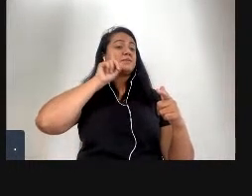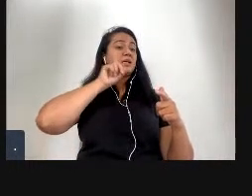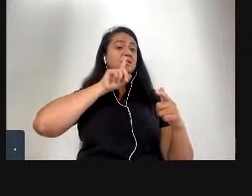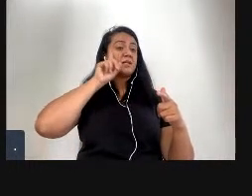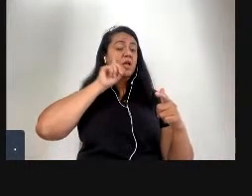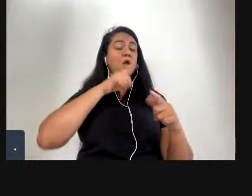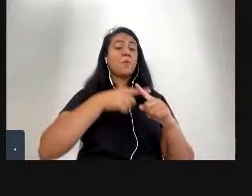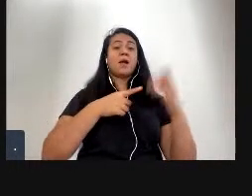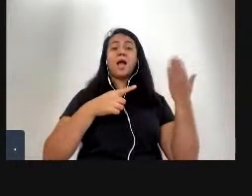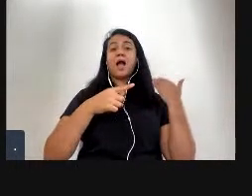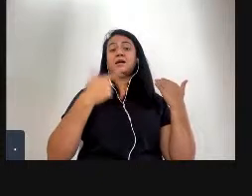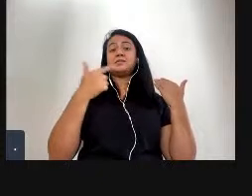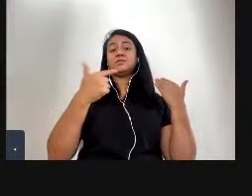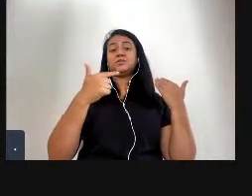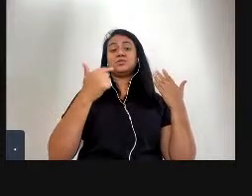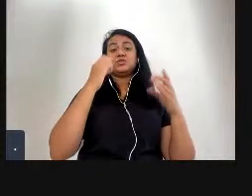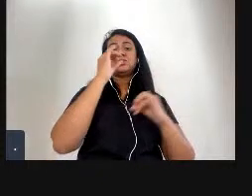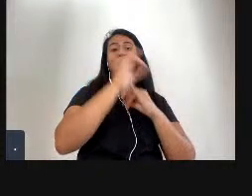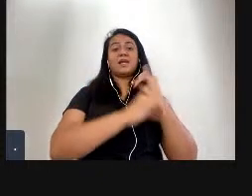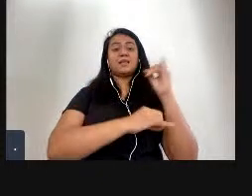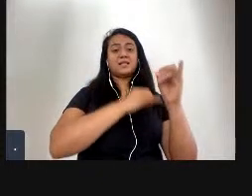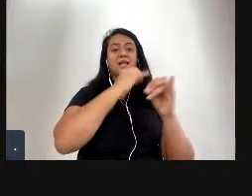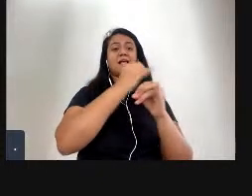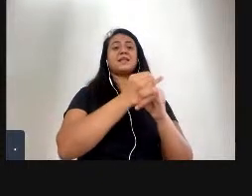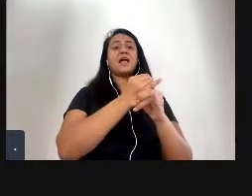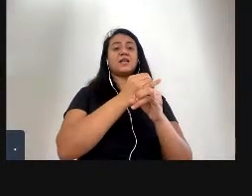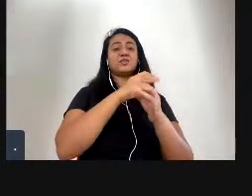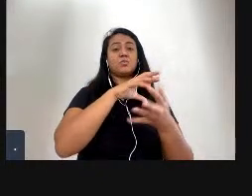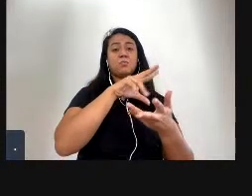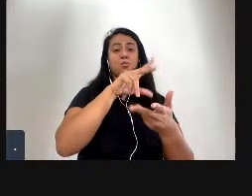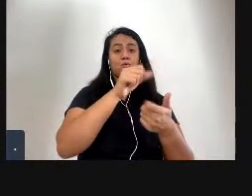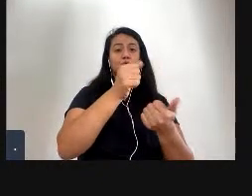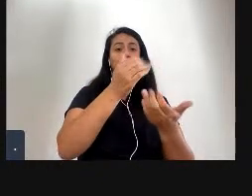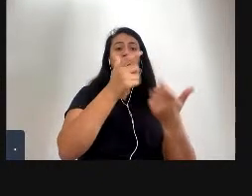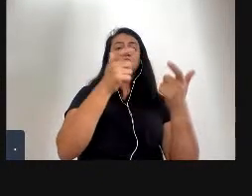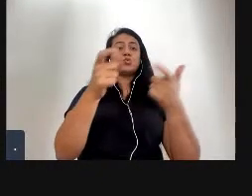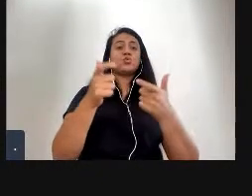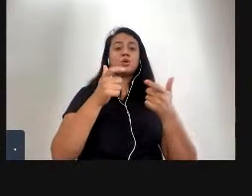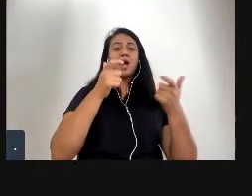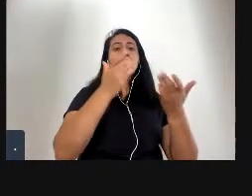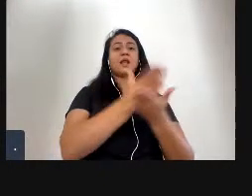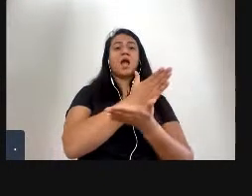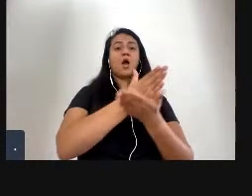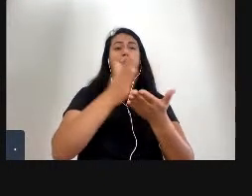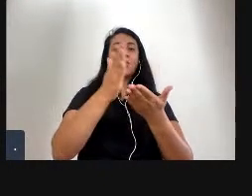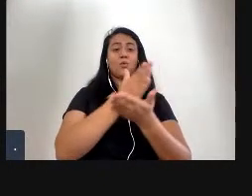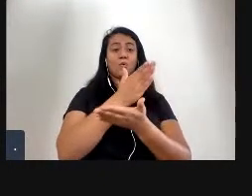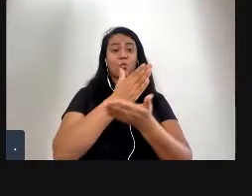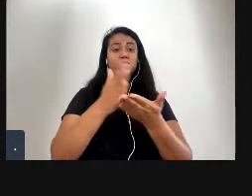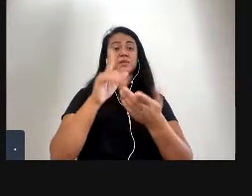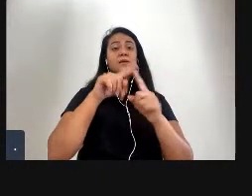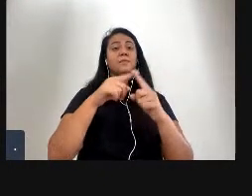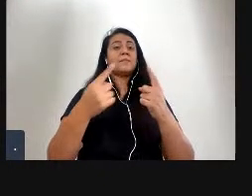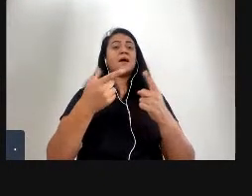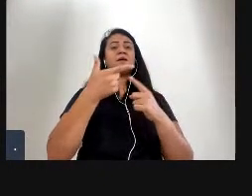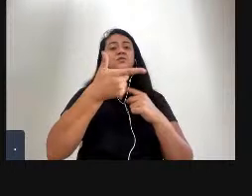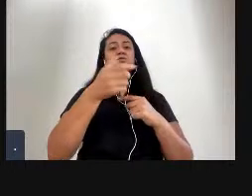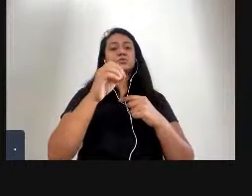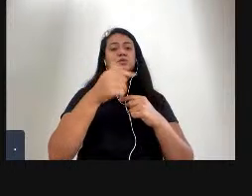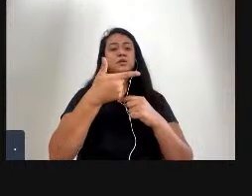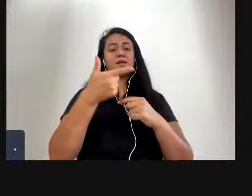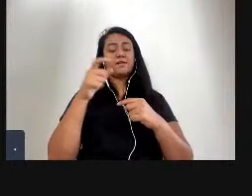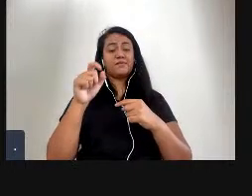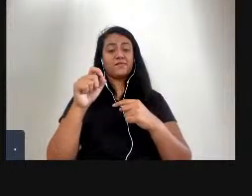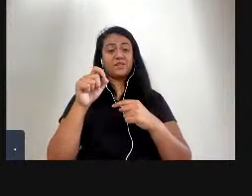existia numa parte do mundo e em 2020 ele o diretor falou